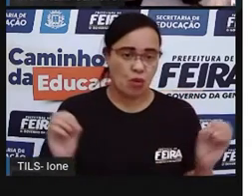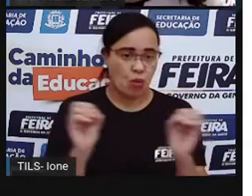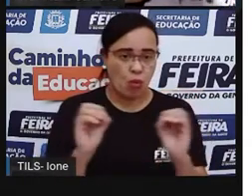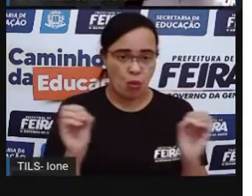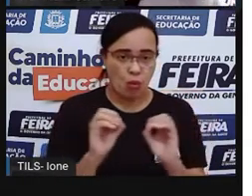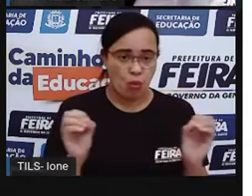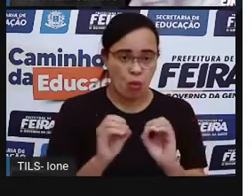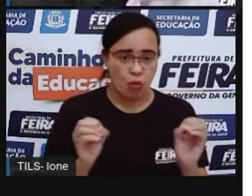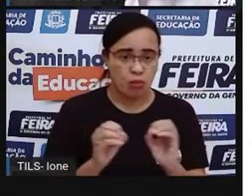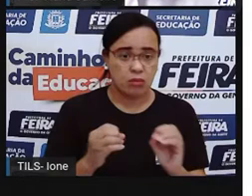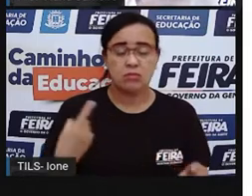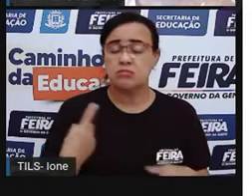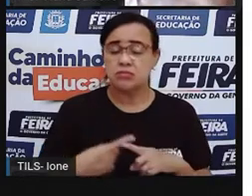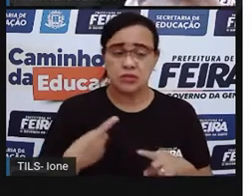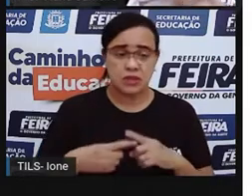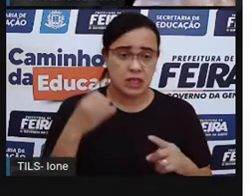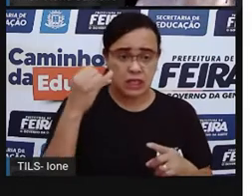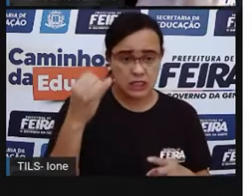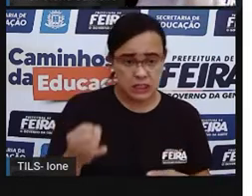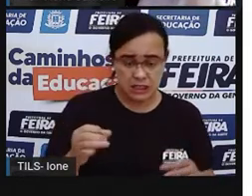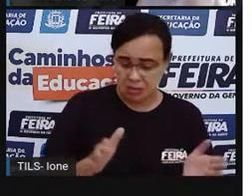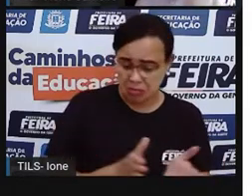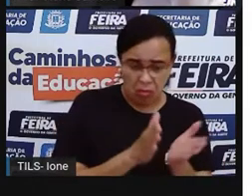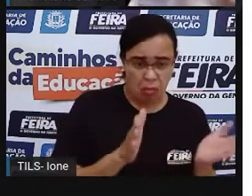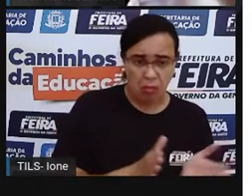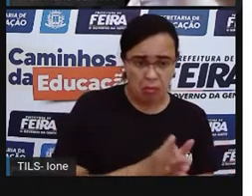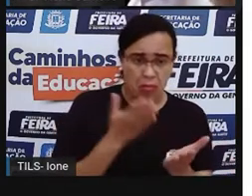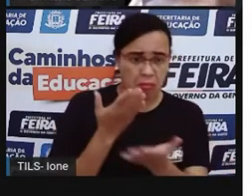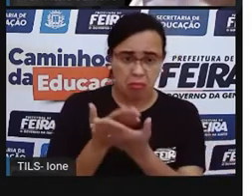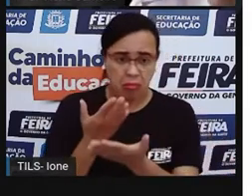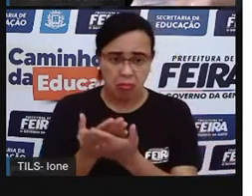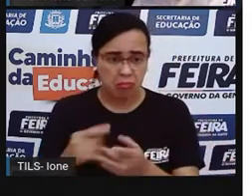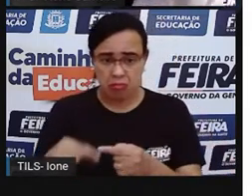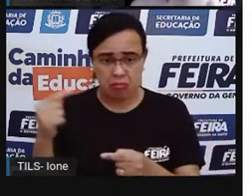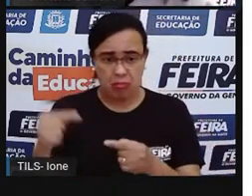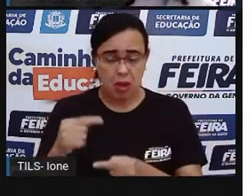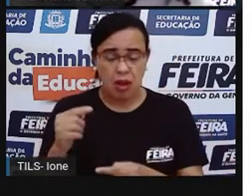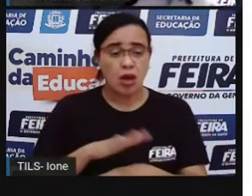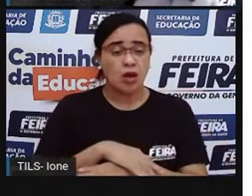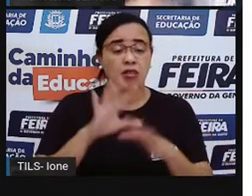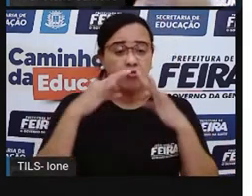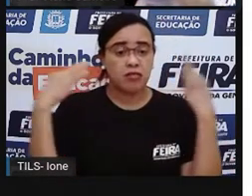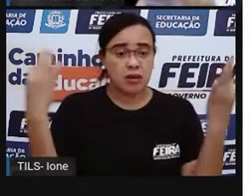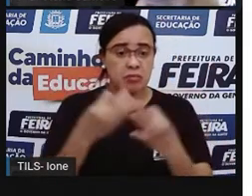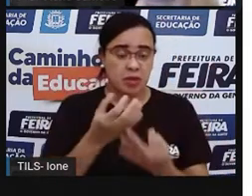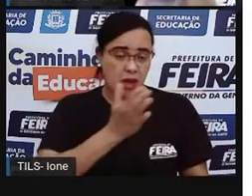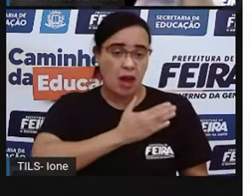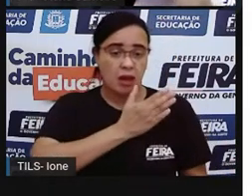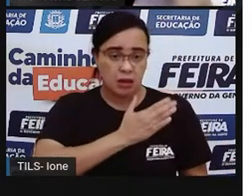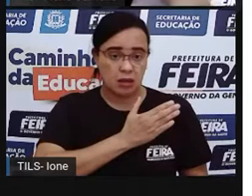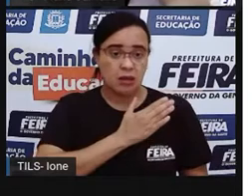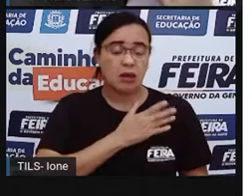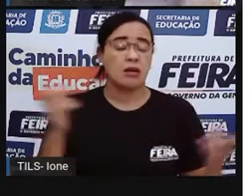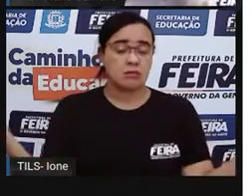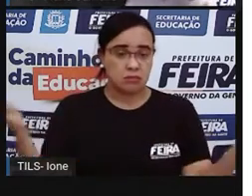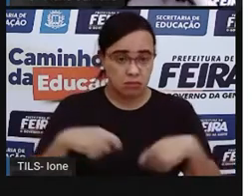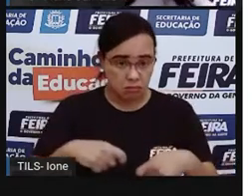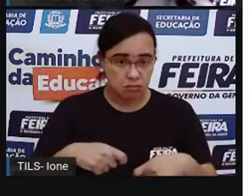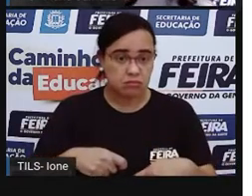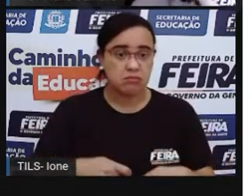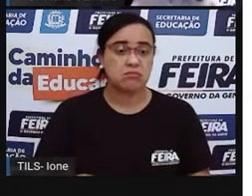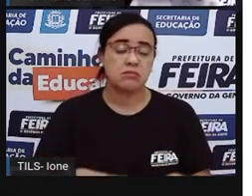as famílias tivessem dinheiro, né? Então, a vida da criança, antigamente, era muito difícil. E aí, foi criado o